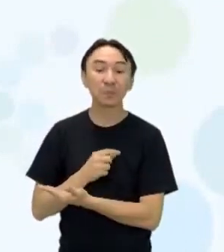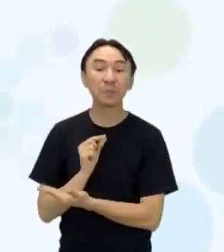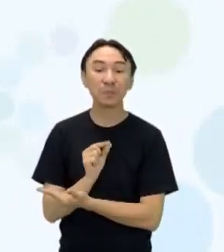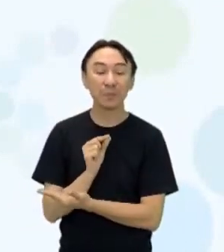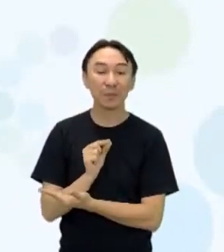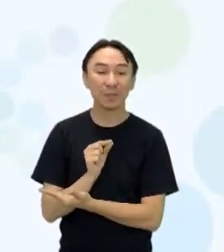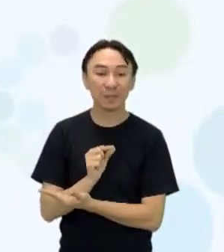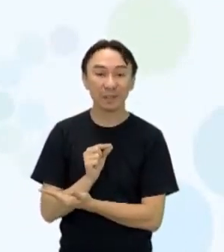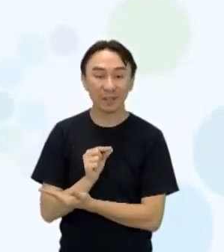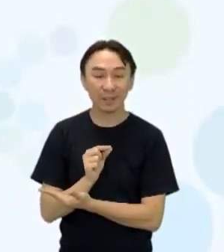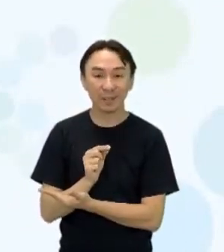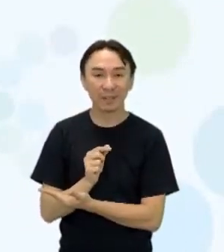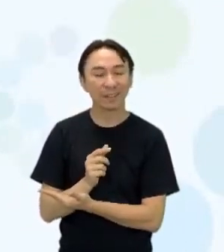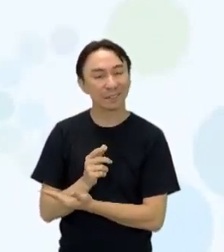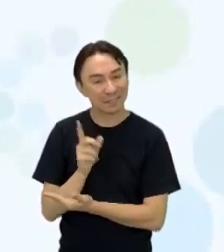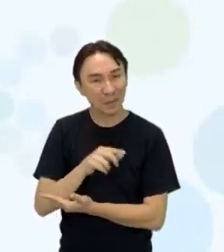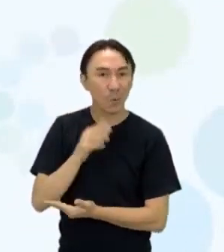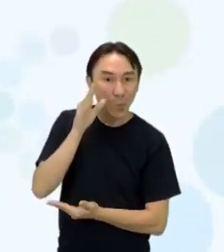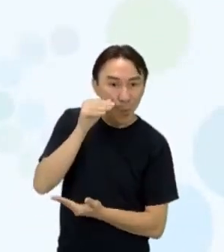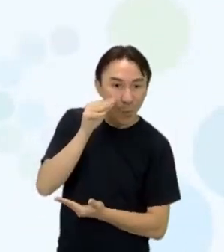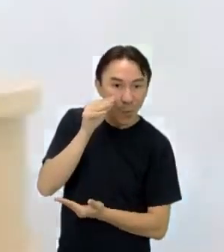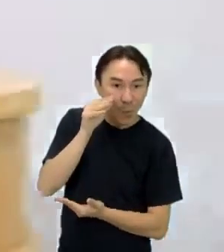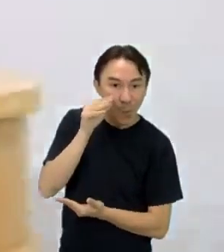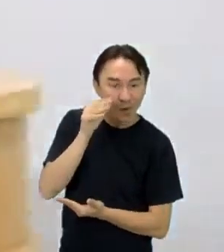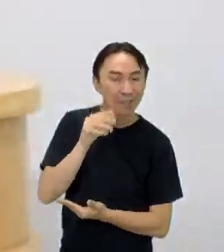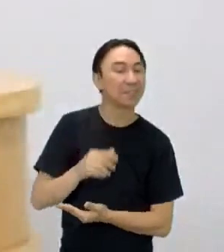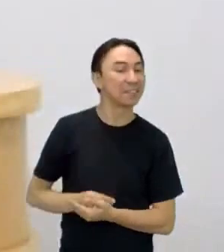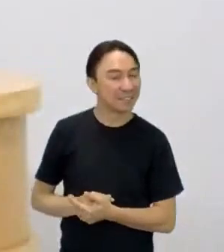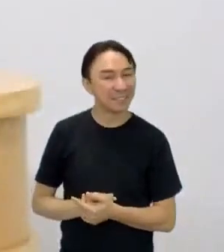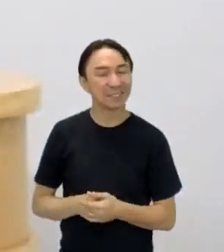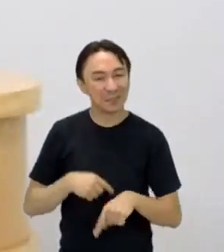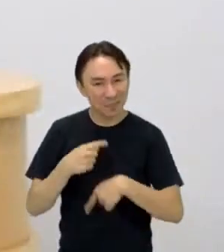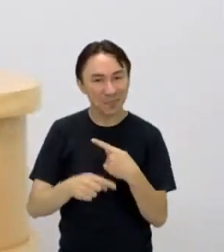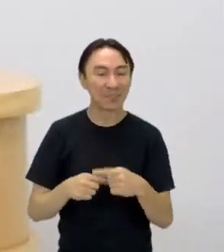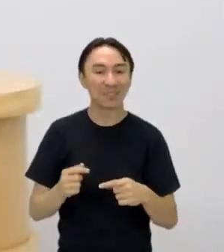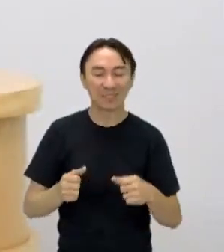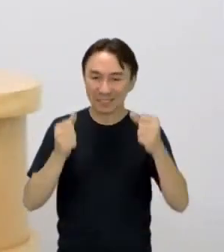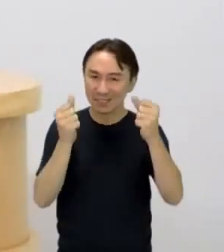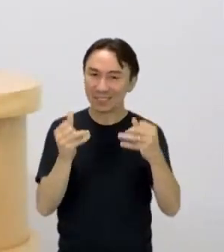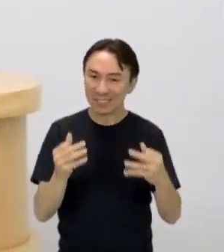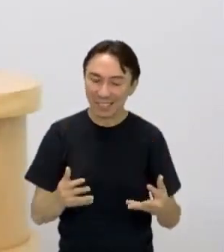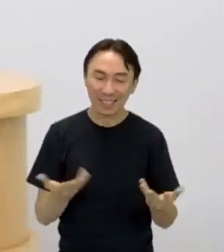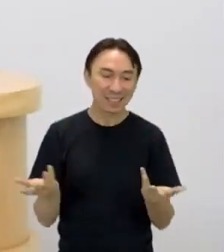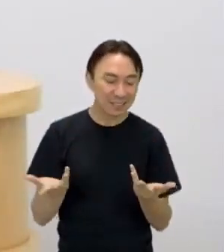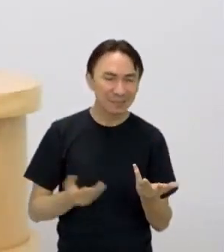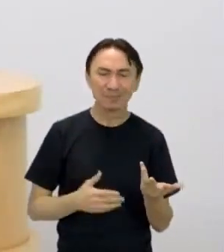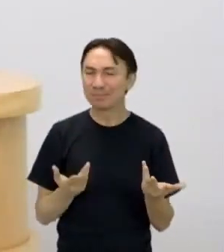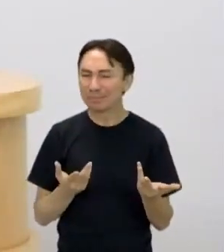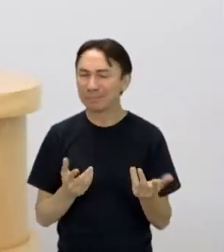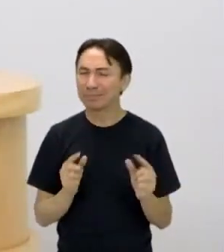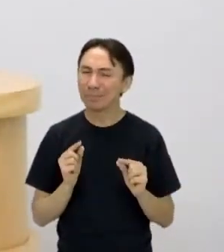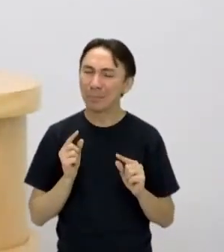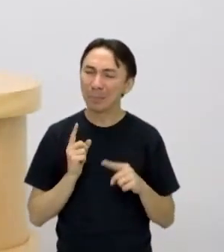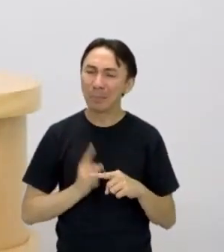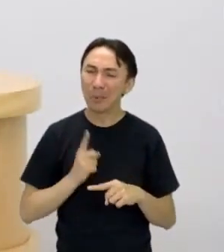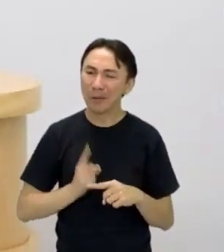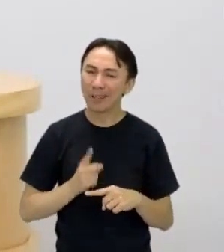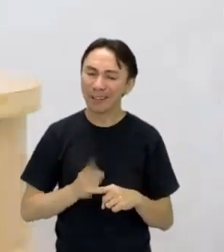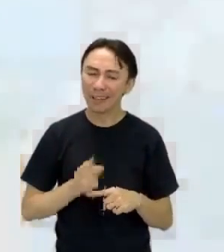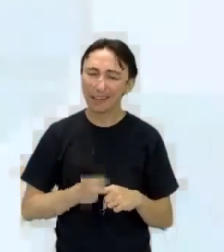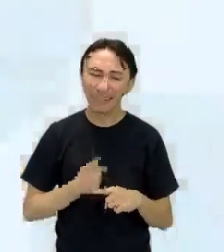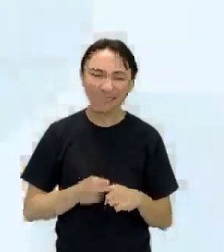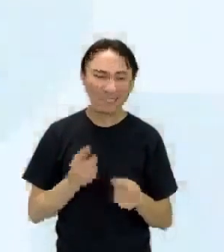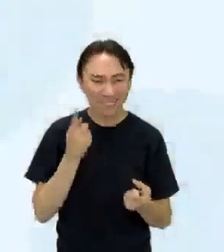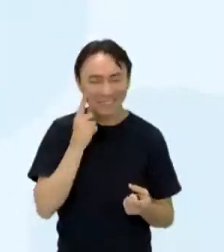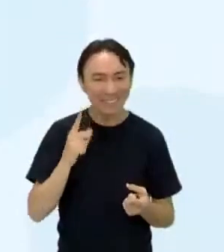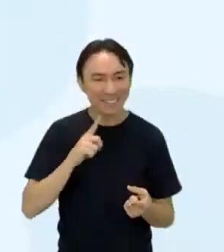E aí quem tiver curiosidade, até o final da aula a gente vai falar sobre isso, sobre o título, por que balas de estalo, tá? E aí as habilidades a gente